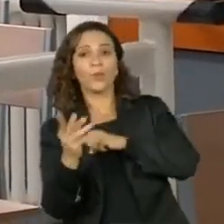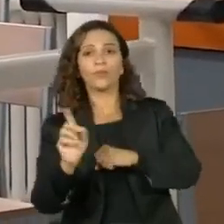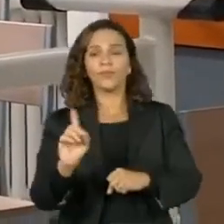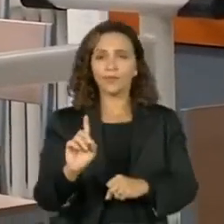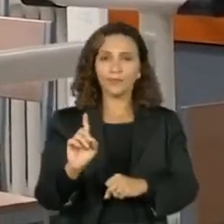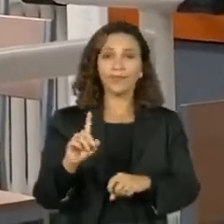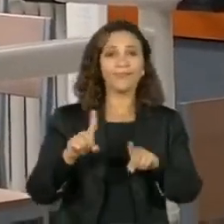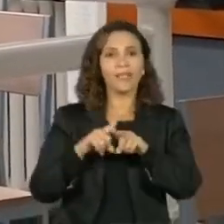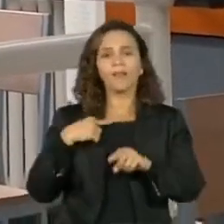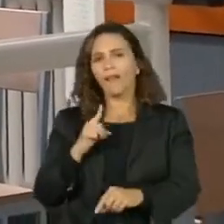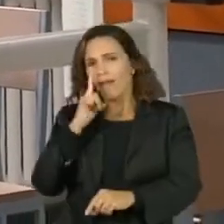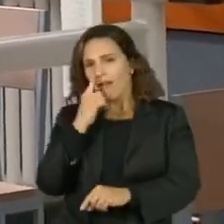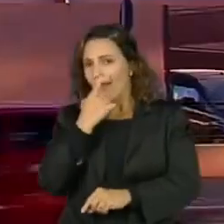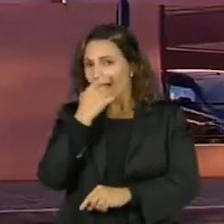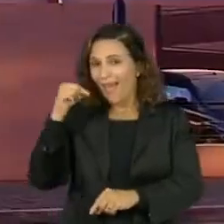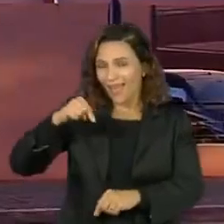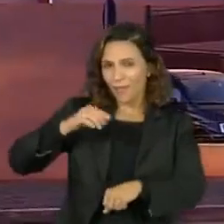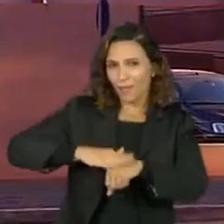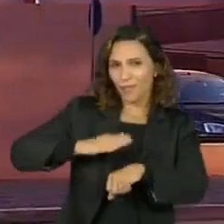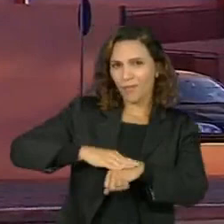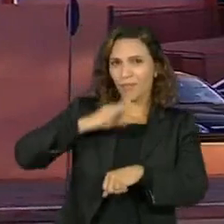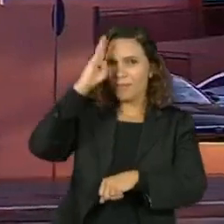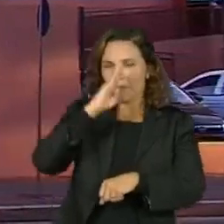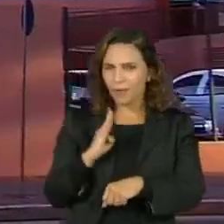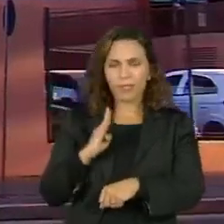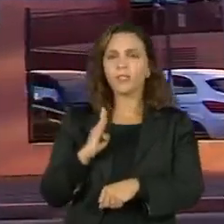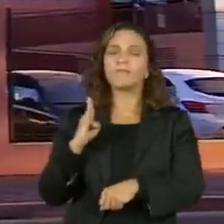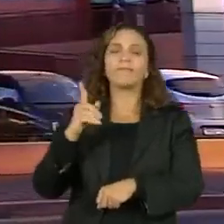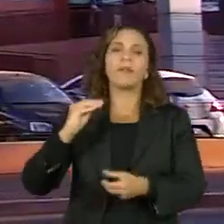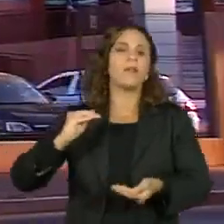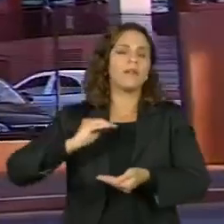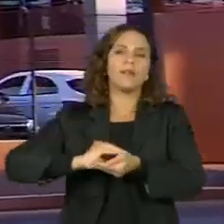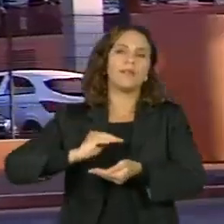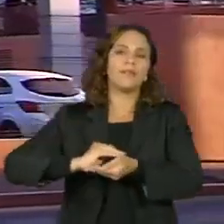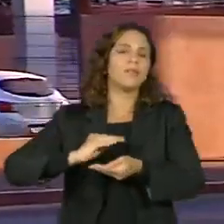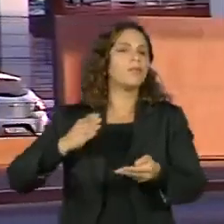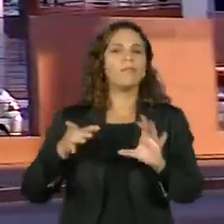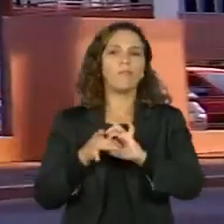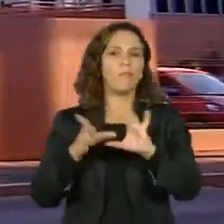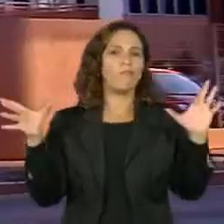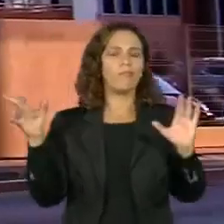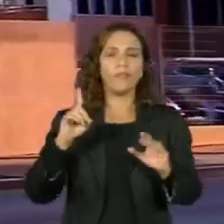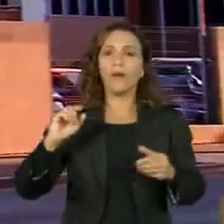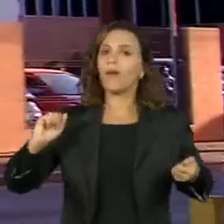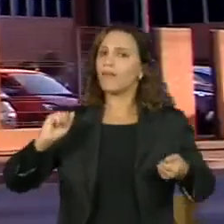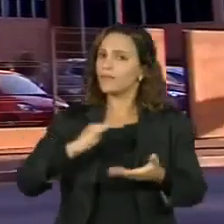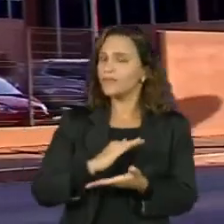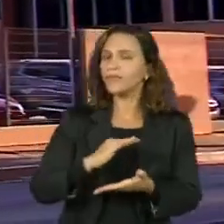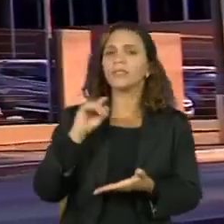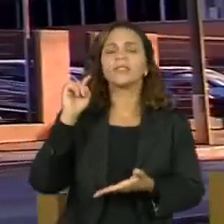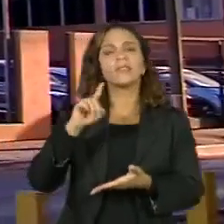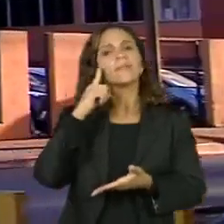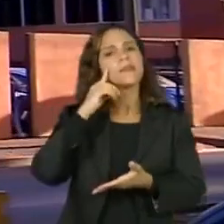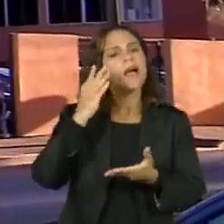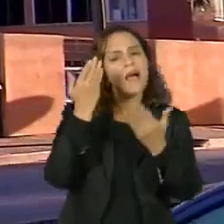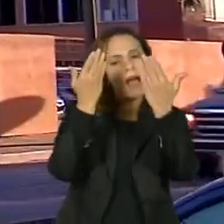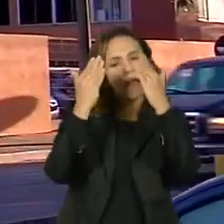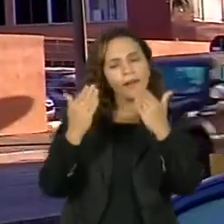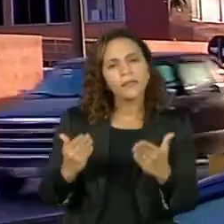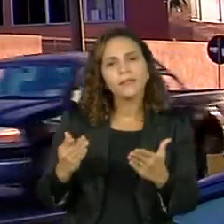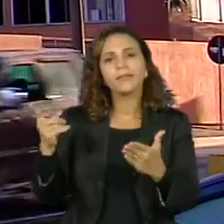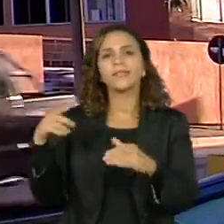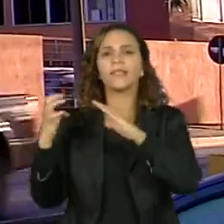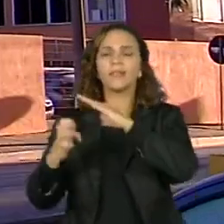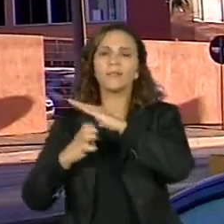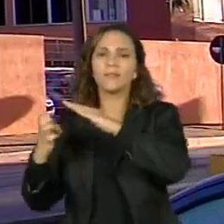ainda enfrenta obstáculos no Brasil. Depois de aprovar o uso, a Agência Nacional de Vigilância Sanitária analisa os pedidos